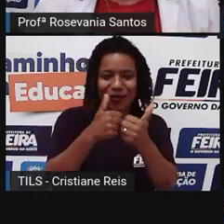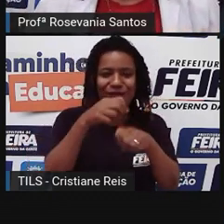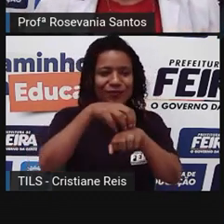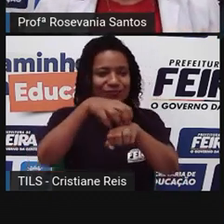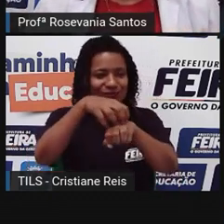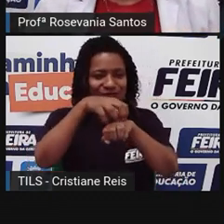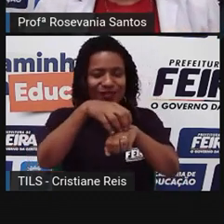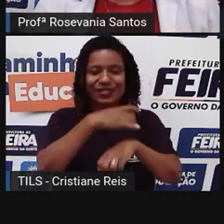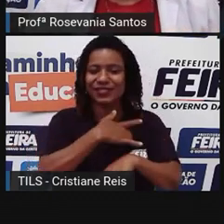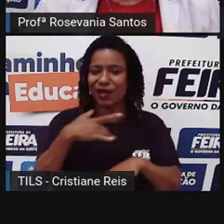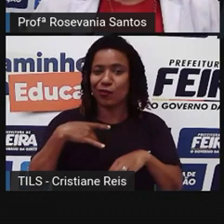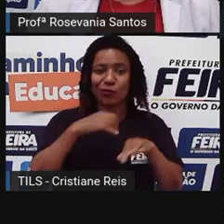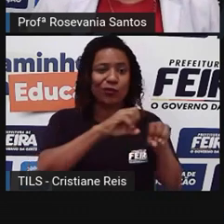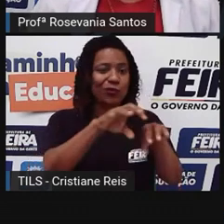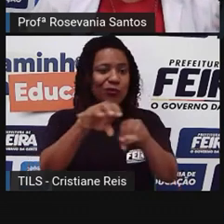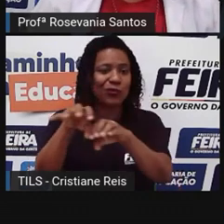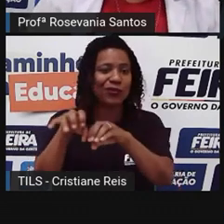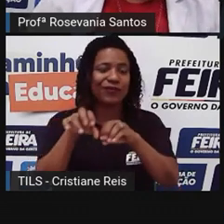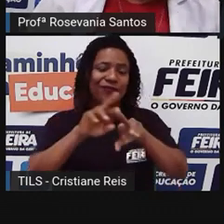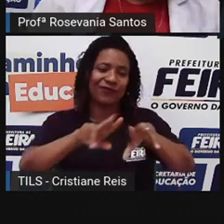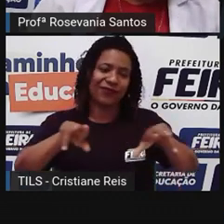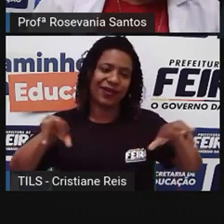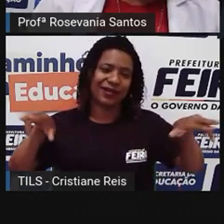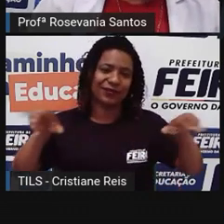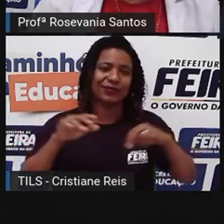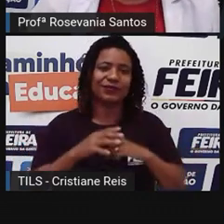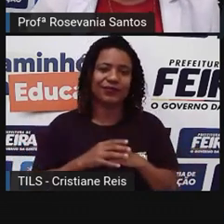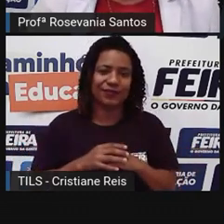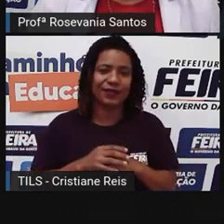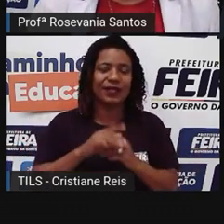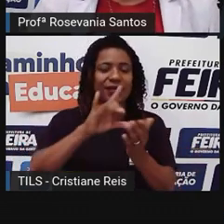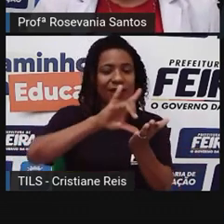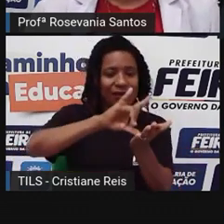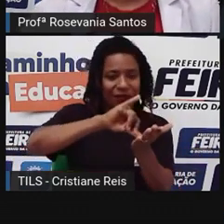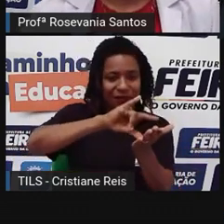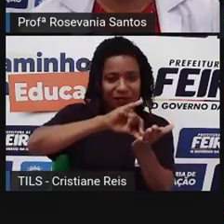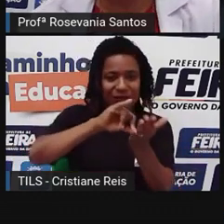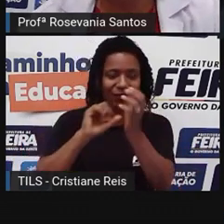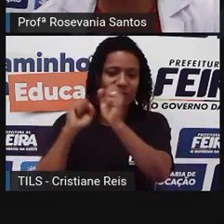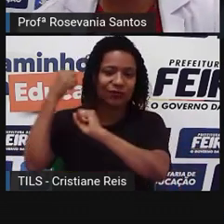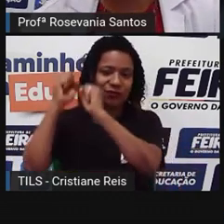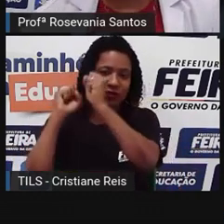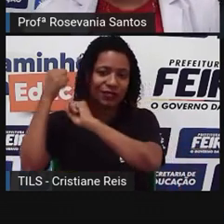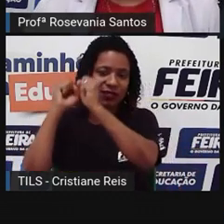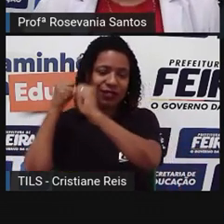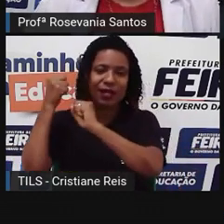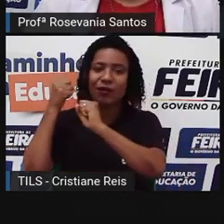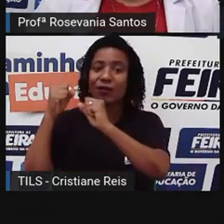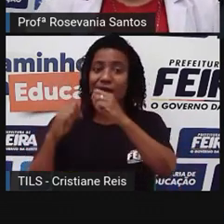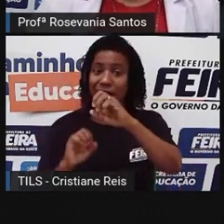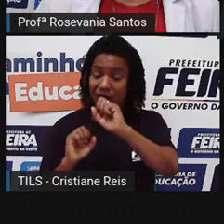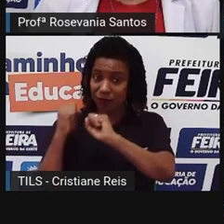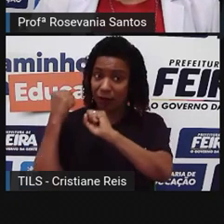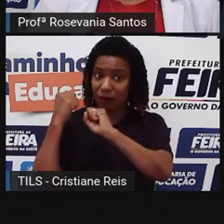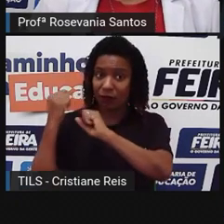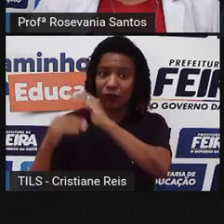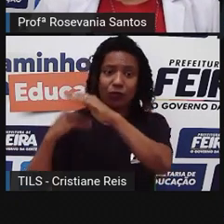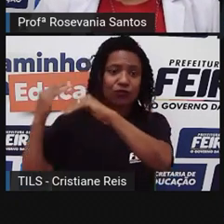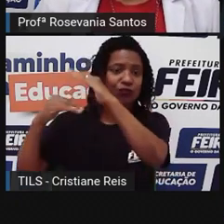pensar, então, o capitalismo industrial, através da evolução, né, dessas máquinas, né,